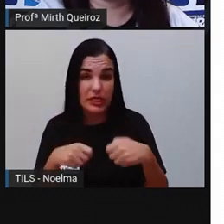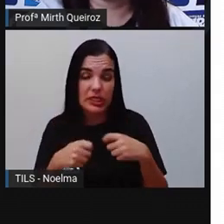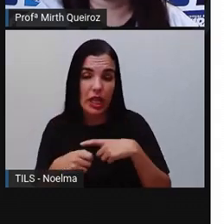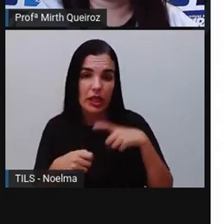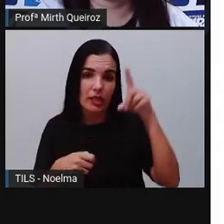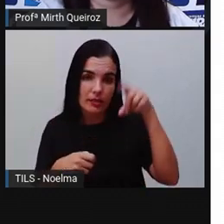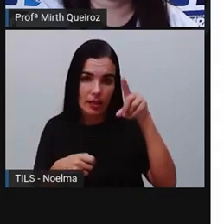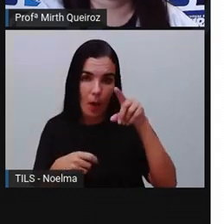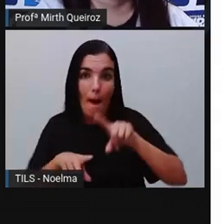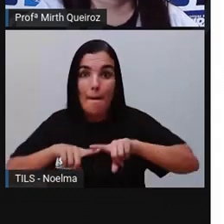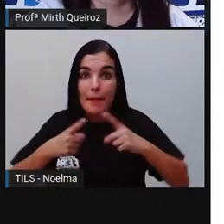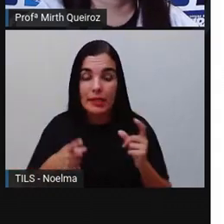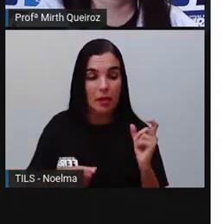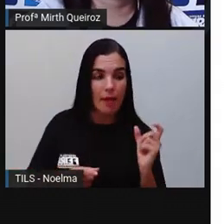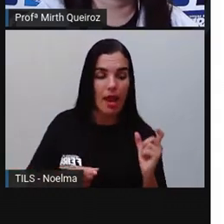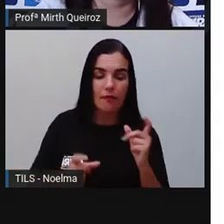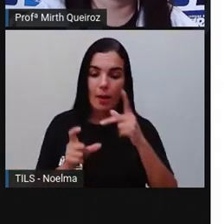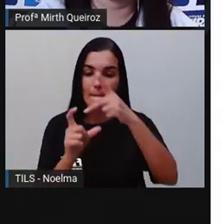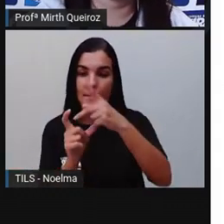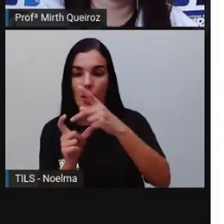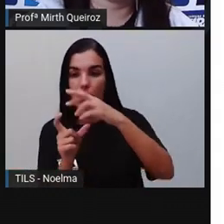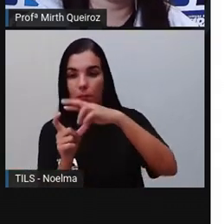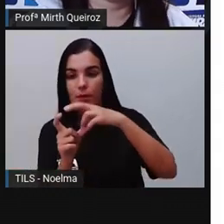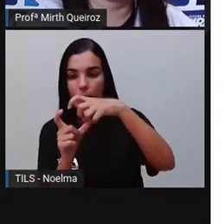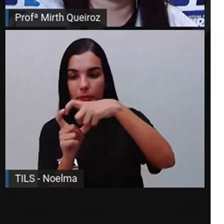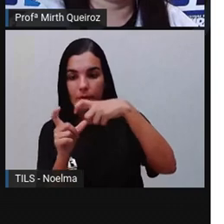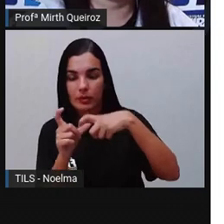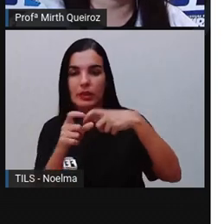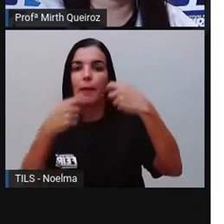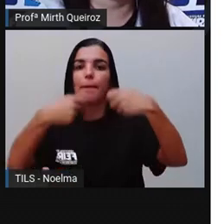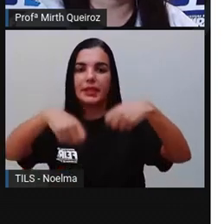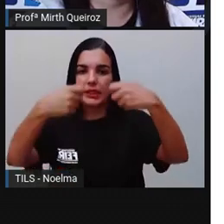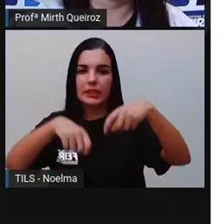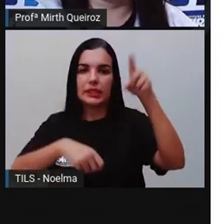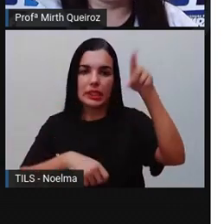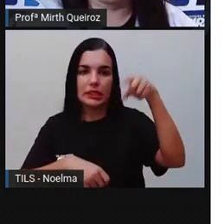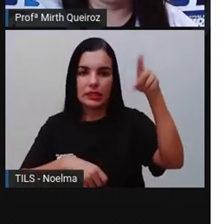vai receber aí um acento gráfico, certo?